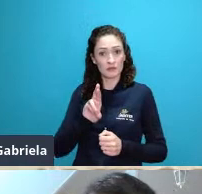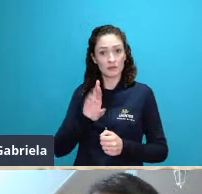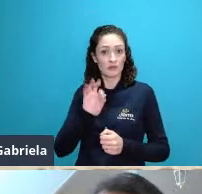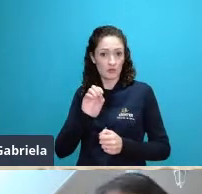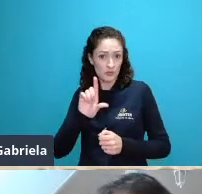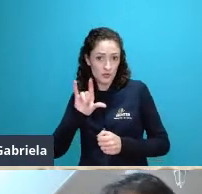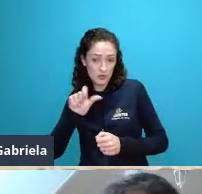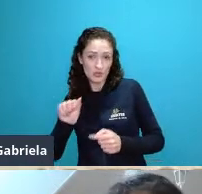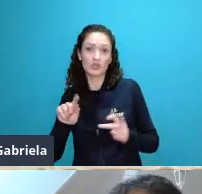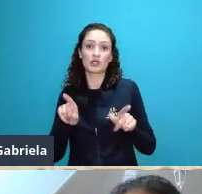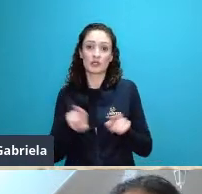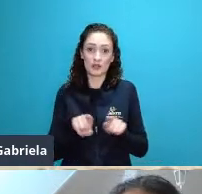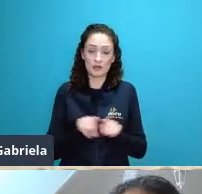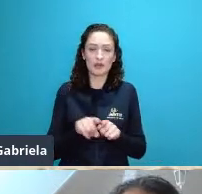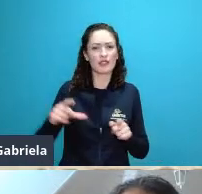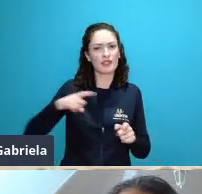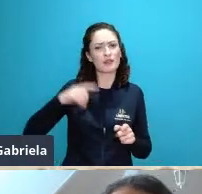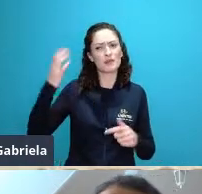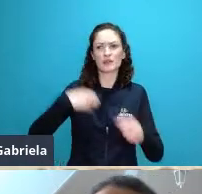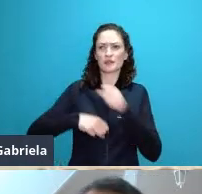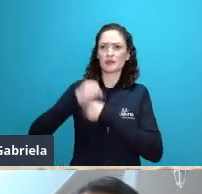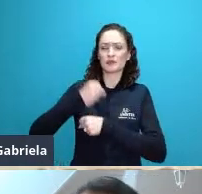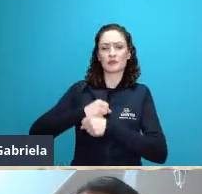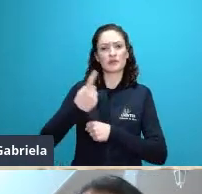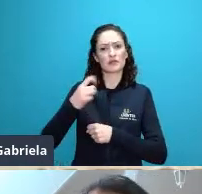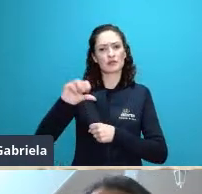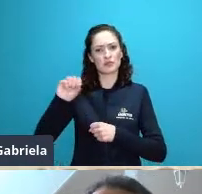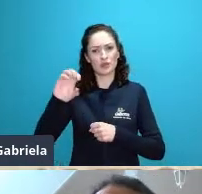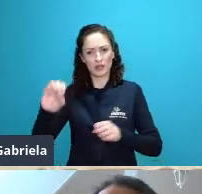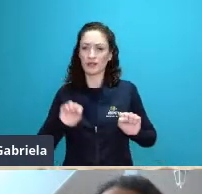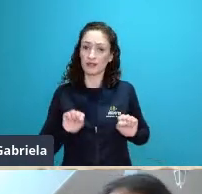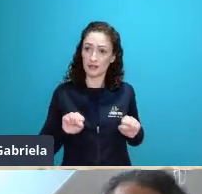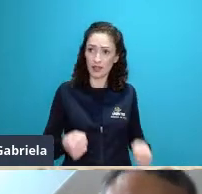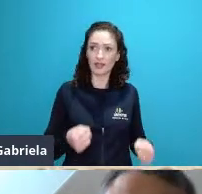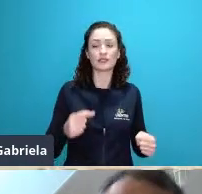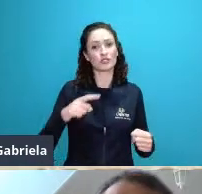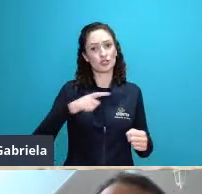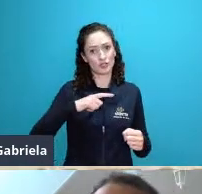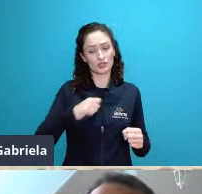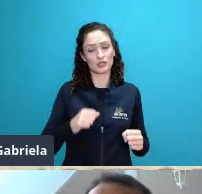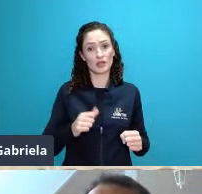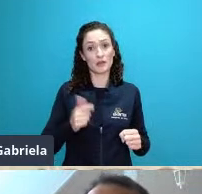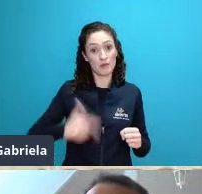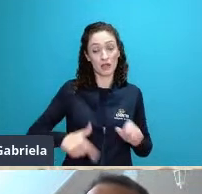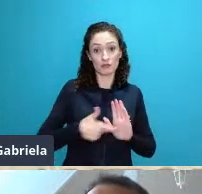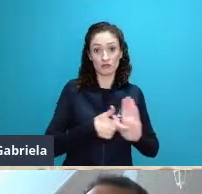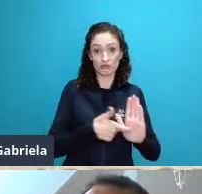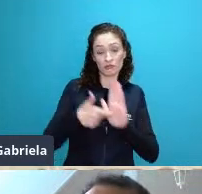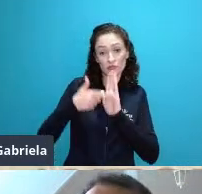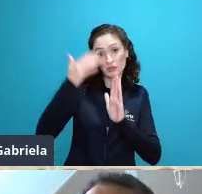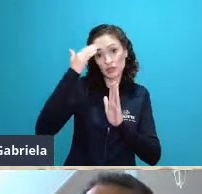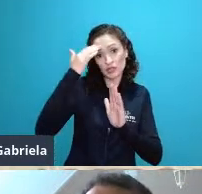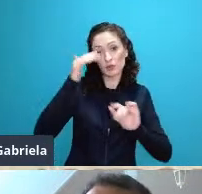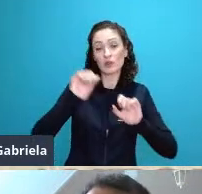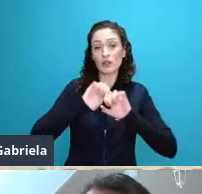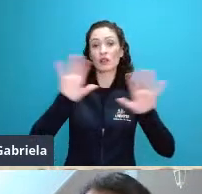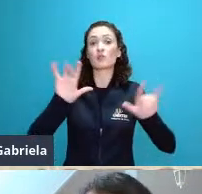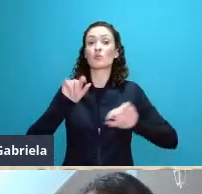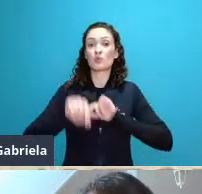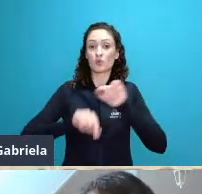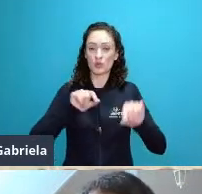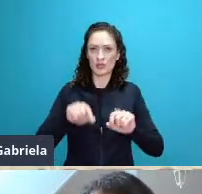terminou sua tese lá na década de 80 e o entendimento que se tem é que a